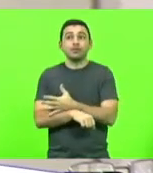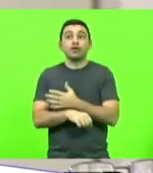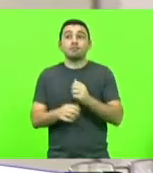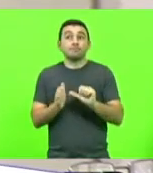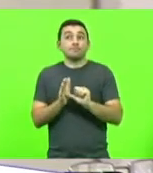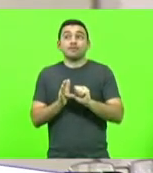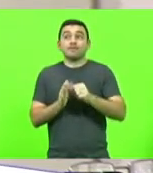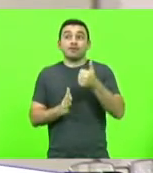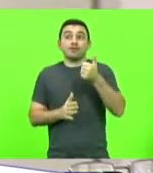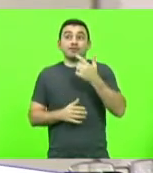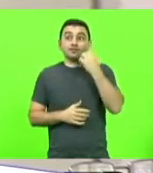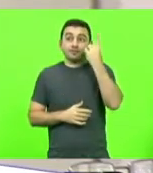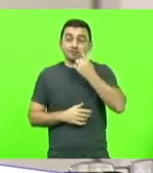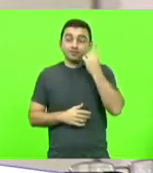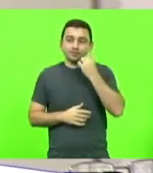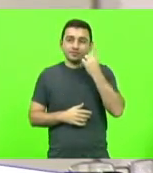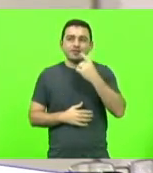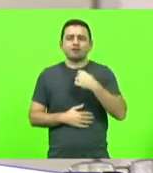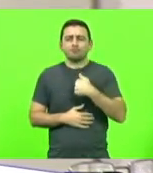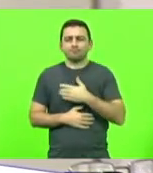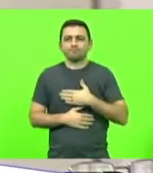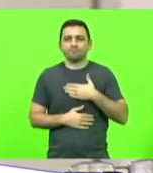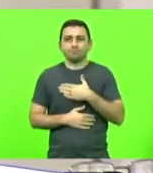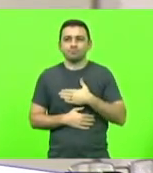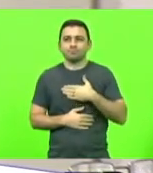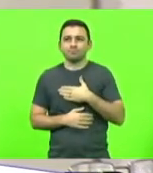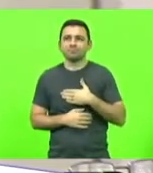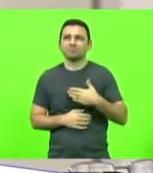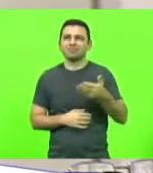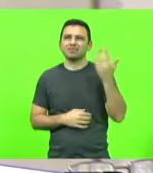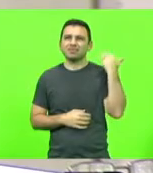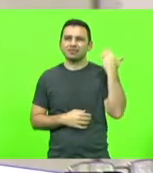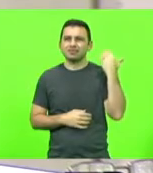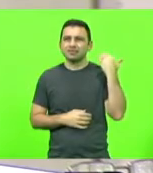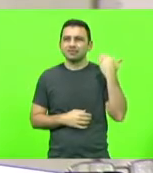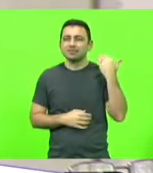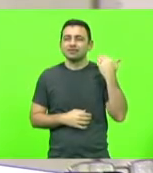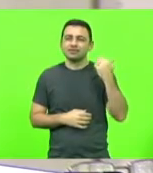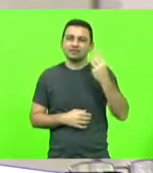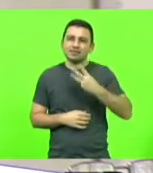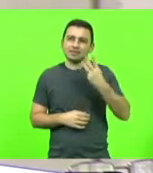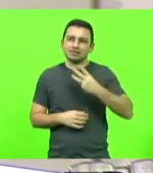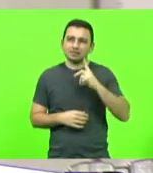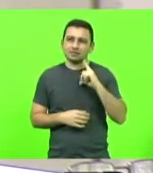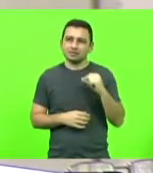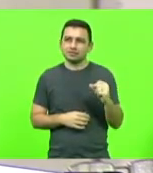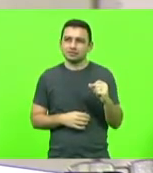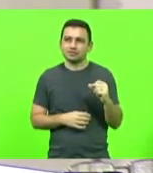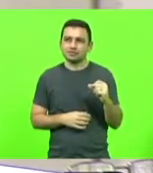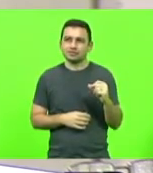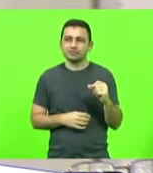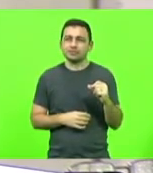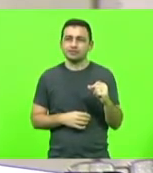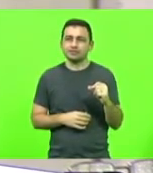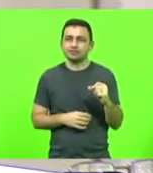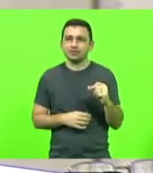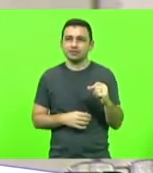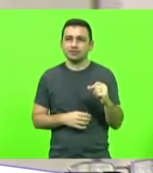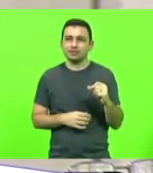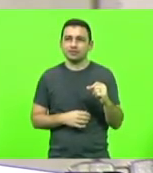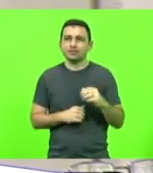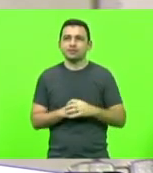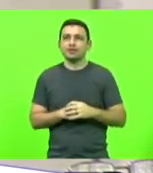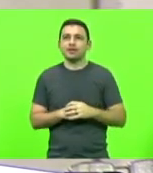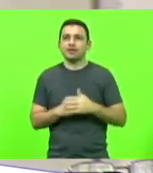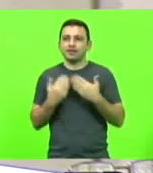vez deputado, e eu tive essa oportunidade lá no terceiro mandato anterior, no gabinete do